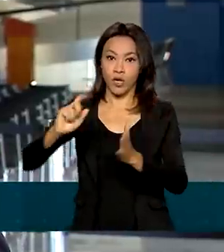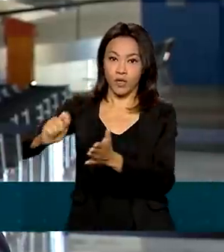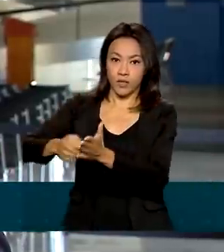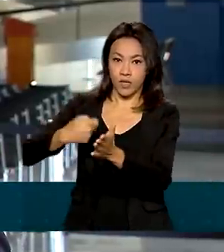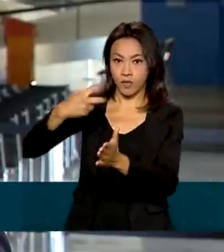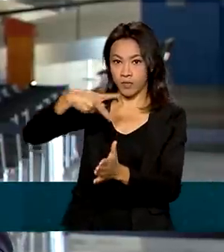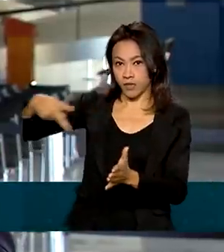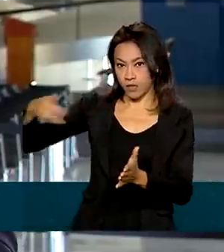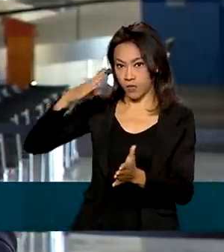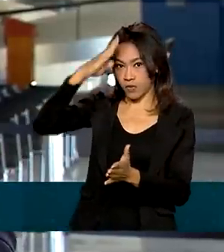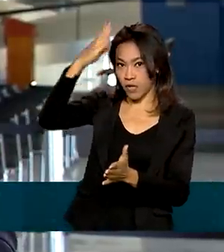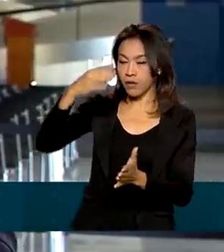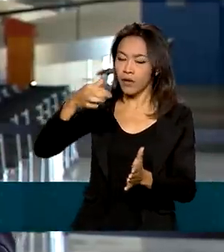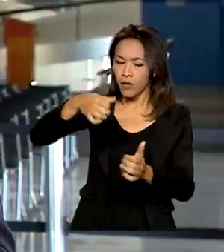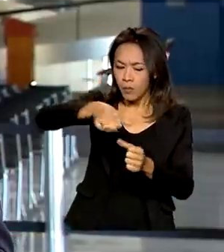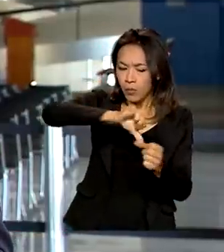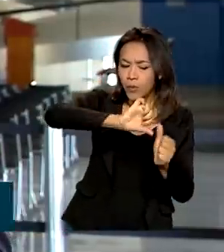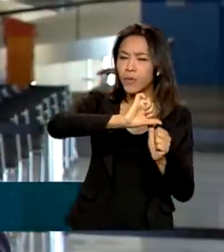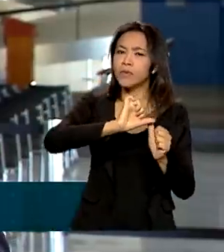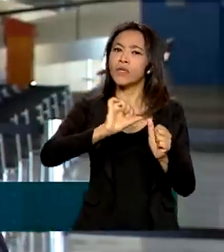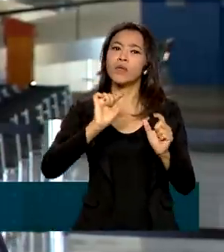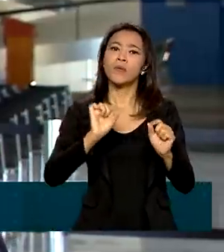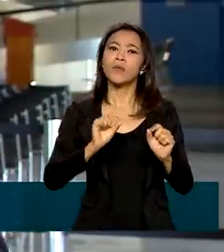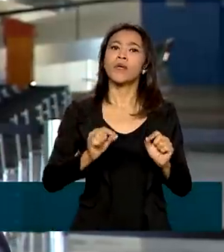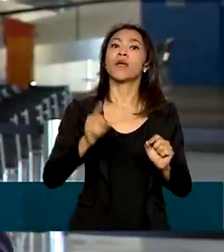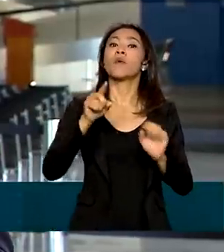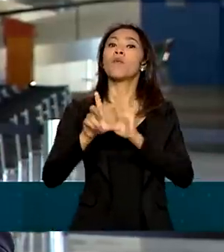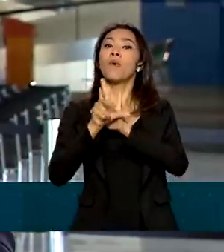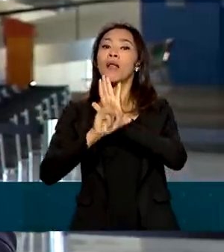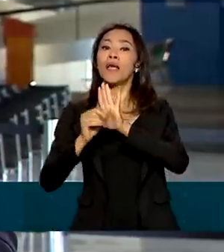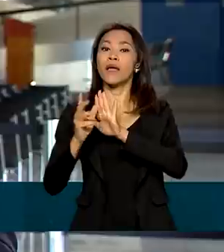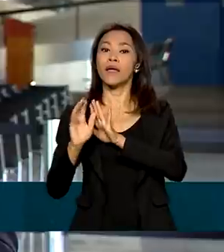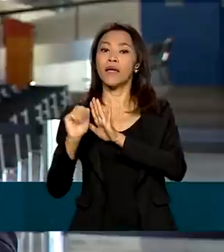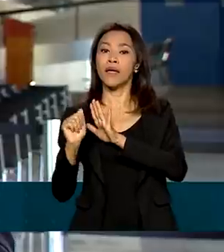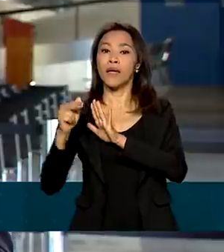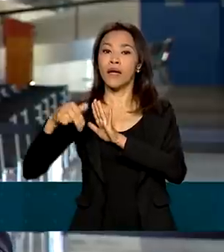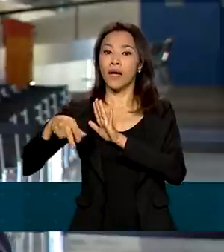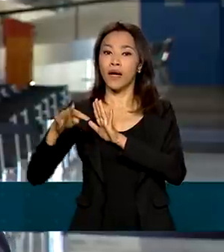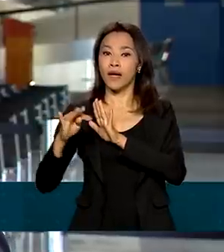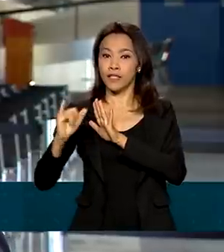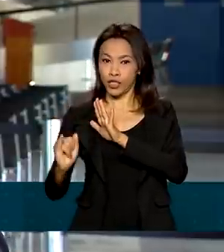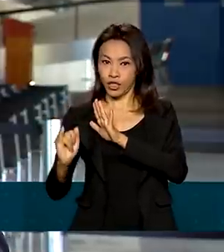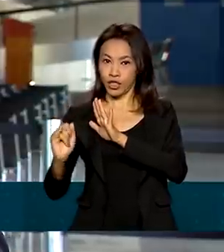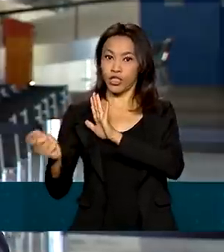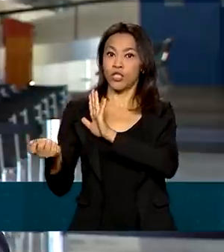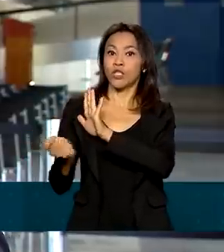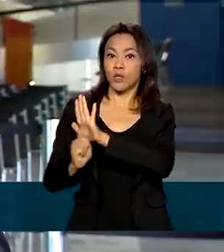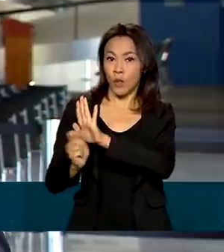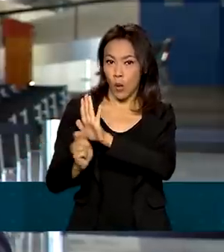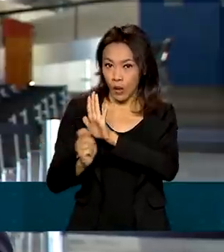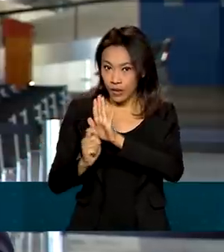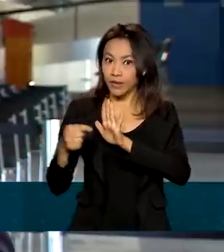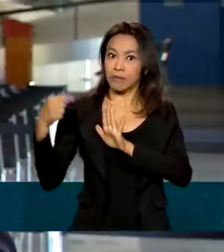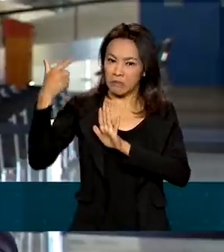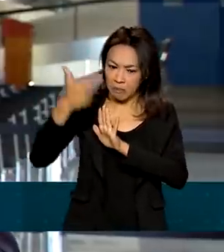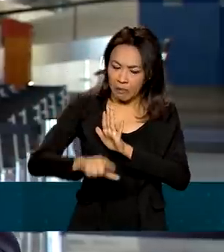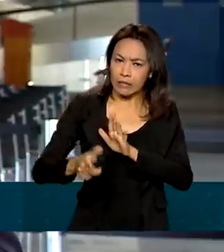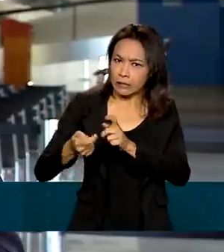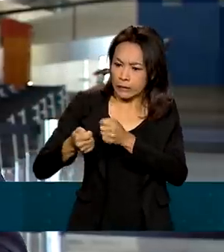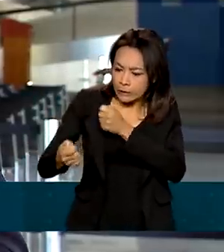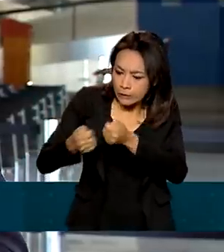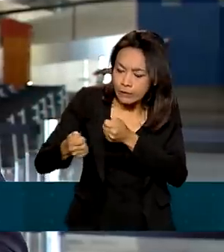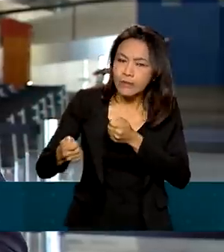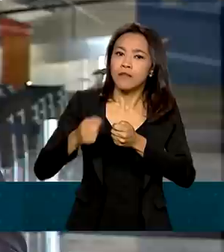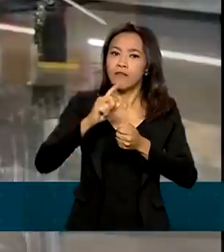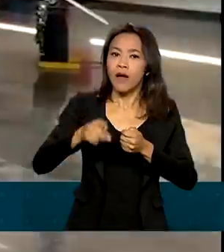Jair Bolsonaro, ele altera um trecho da chamada lei antidrogas e aperta ainda mais o cerco contra o tráfico no país. A medida vale